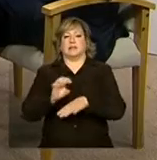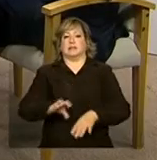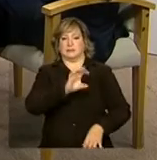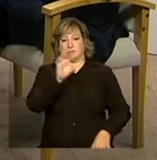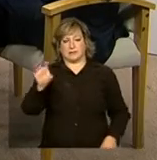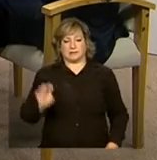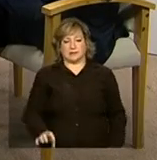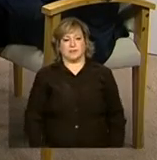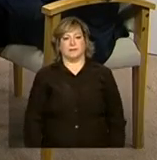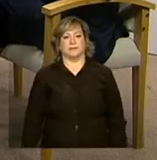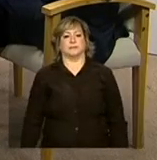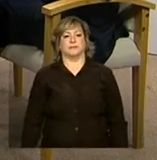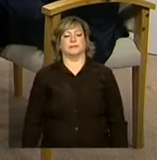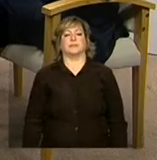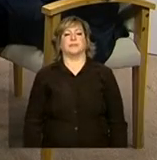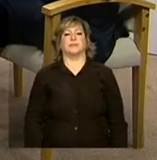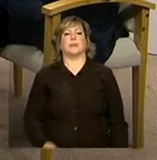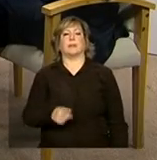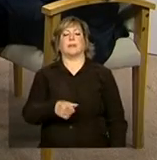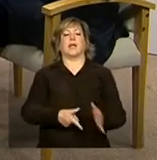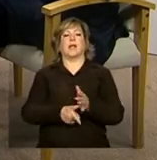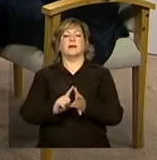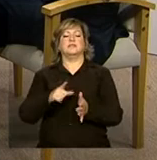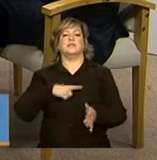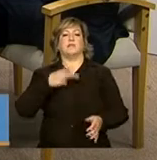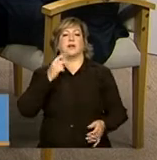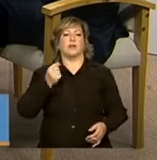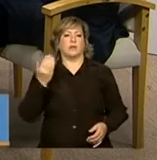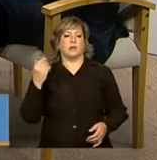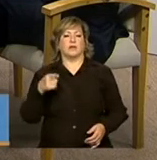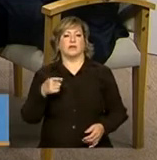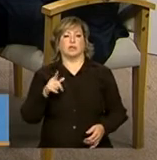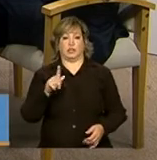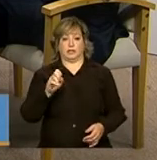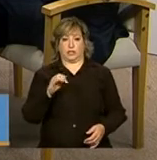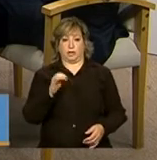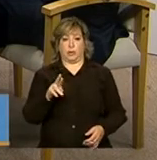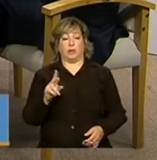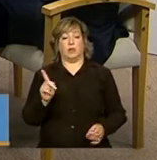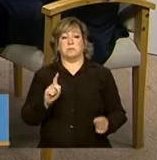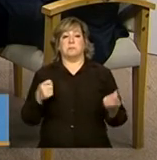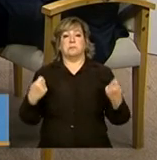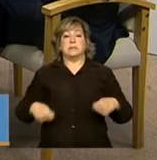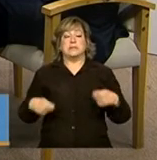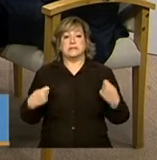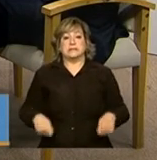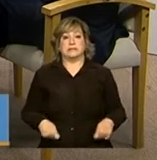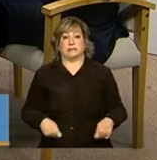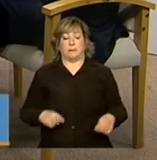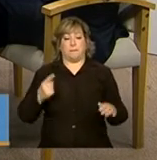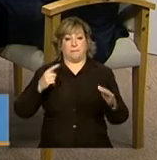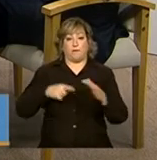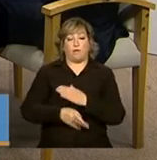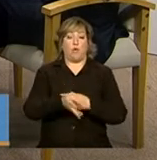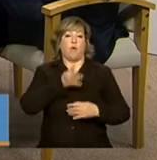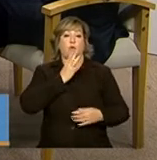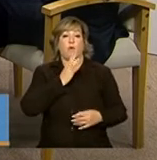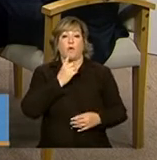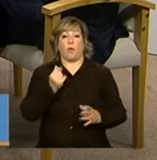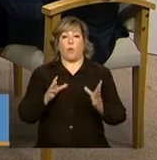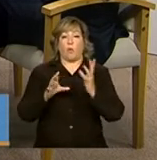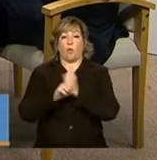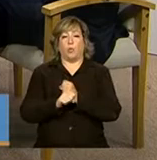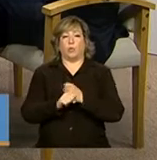O Sérgio tinha comentado no outro bloco que o gestor não necessariamente precisa conhecer bem sobre orçamento